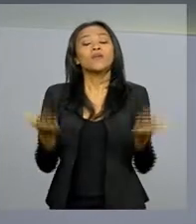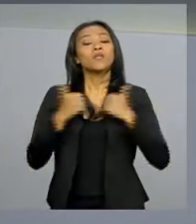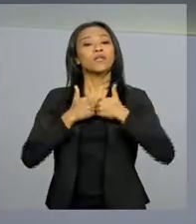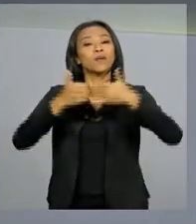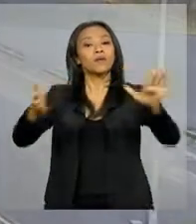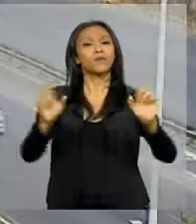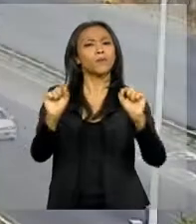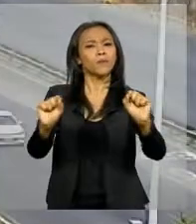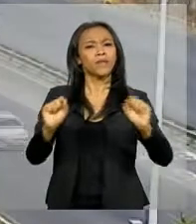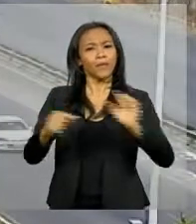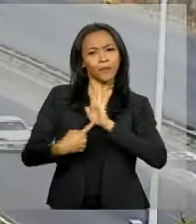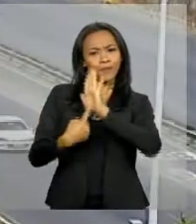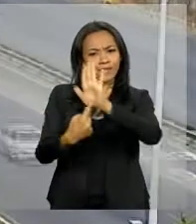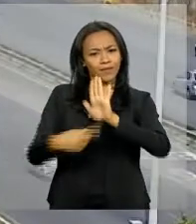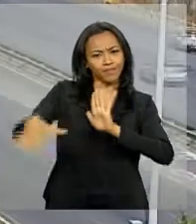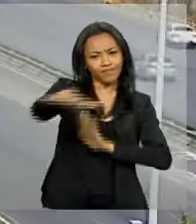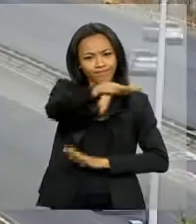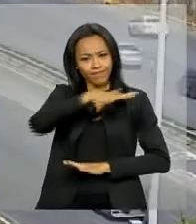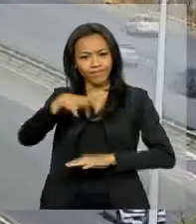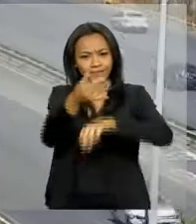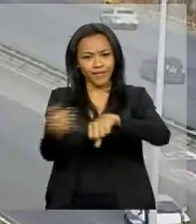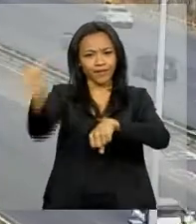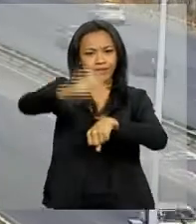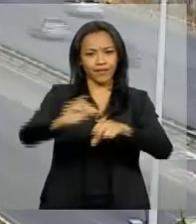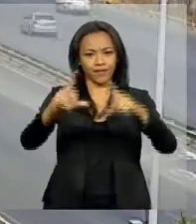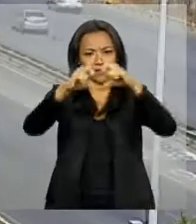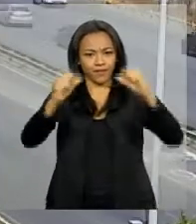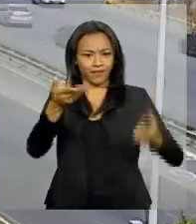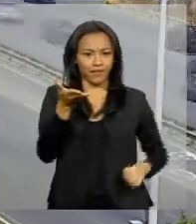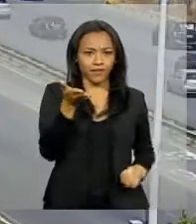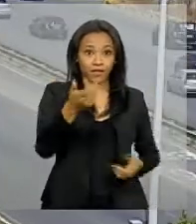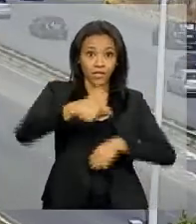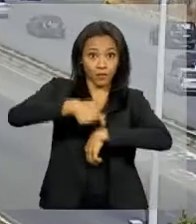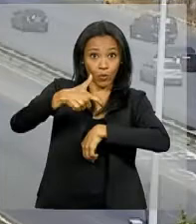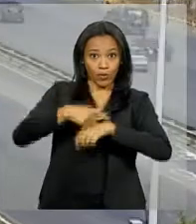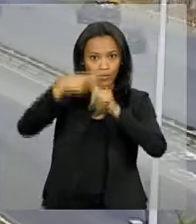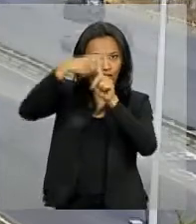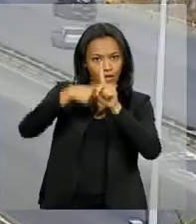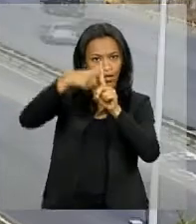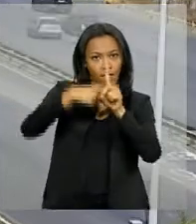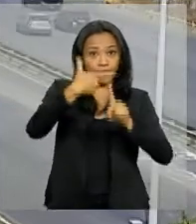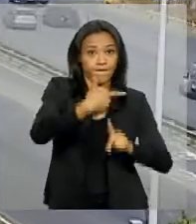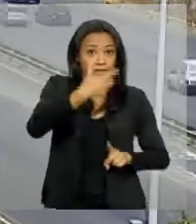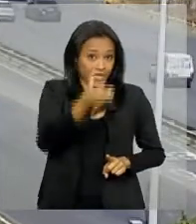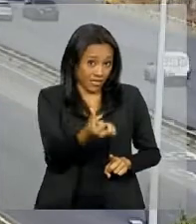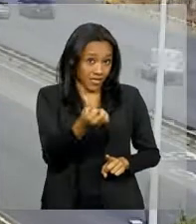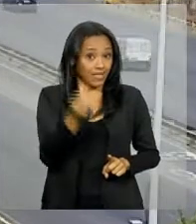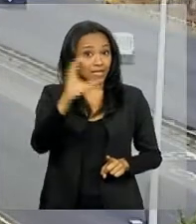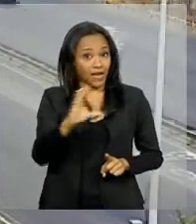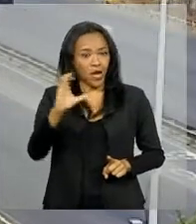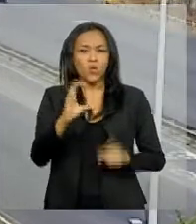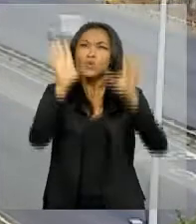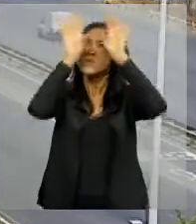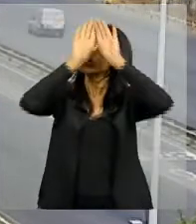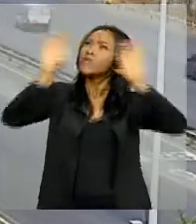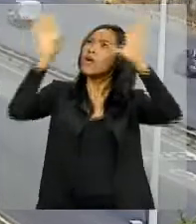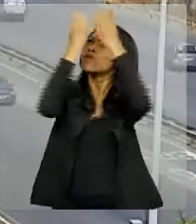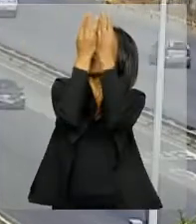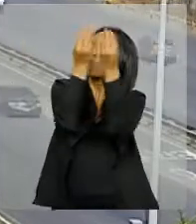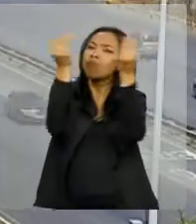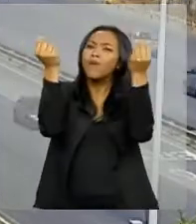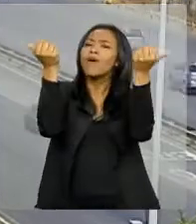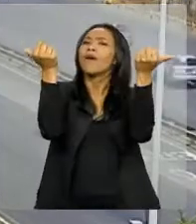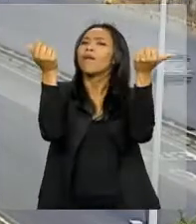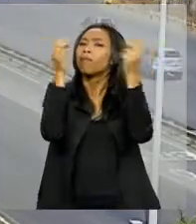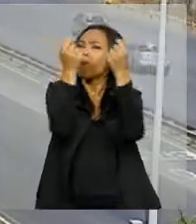mostrando imagens ao vivo da capital federal, neste momento 26 graus, céu com poucas nuvens e a umidade